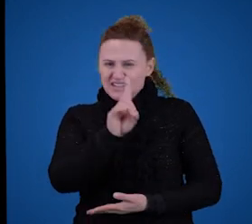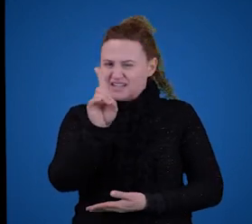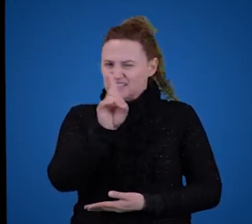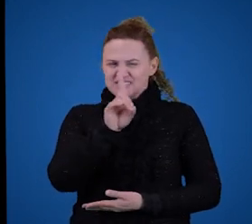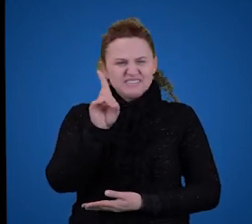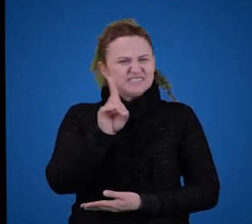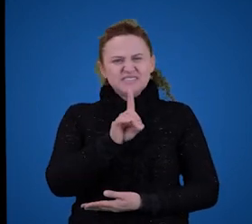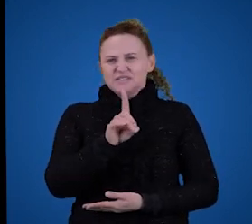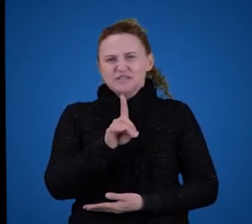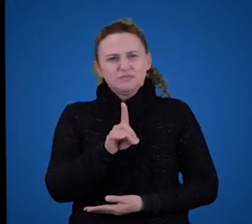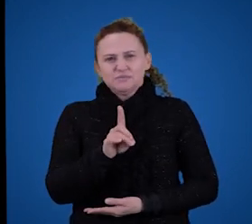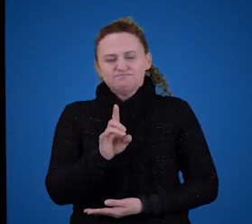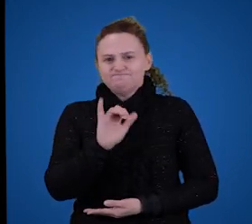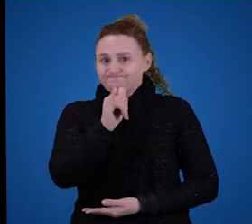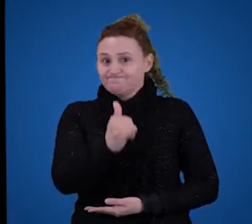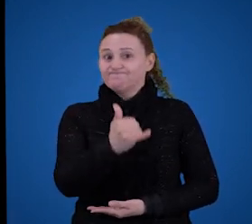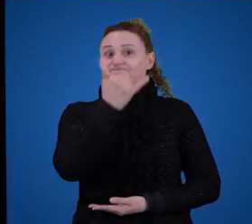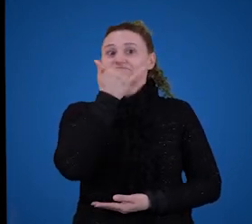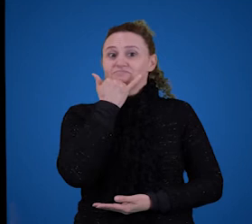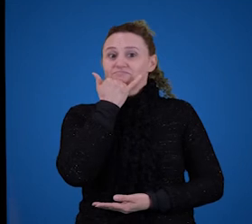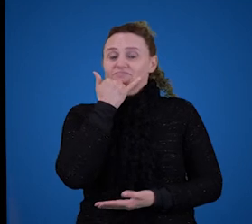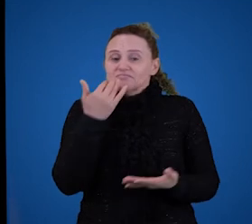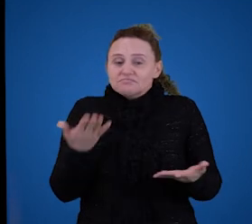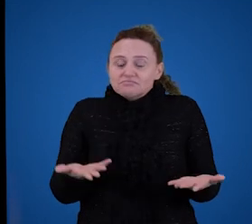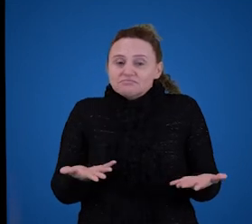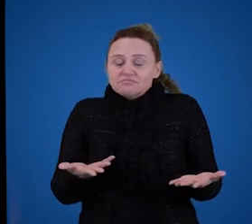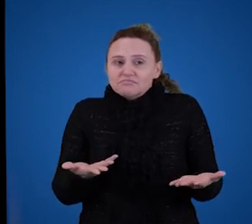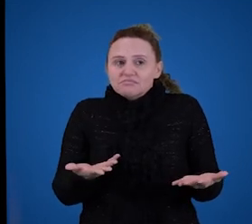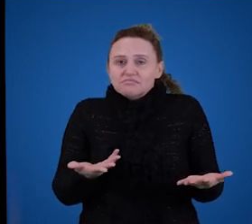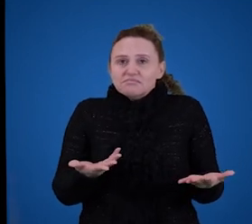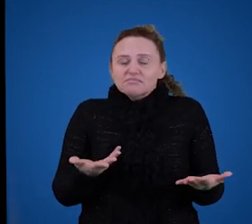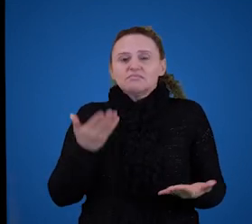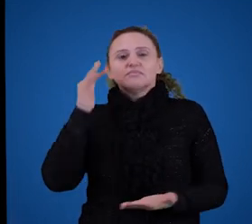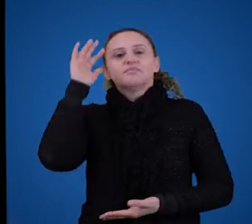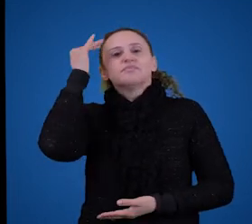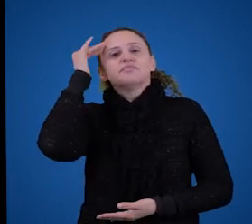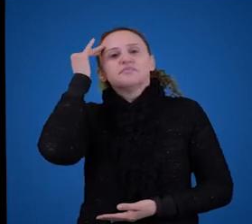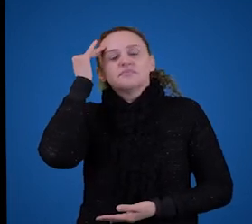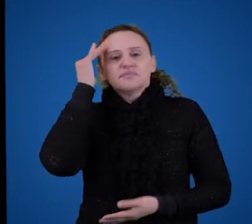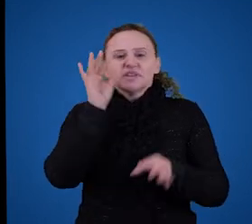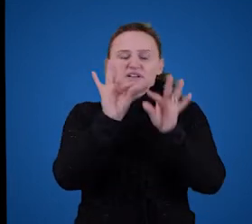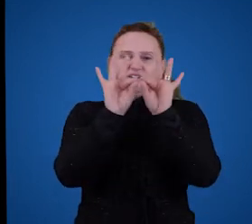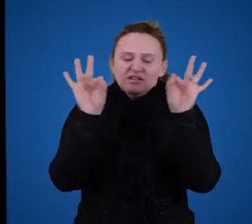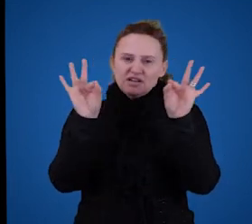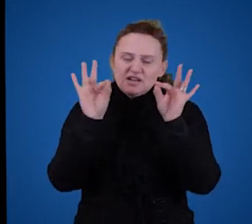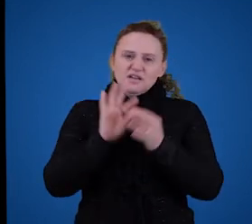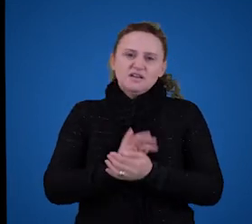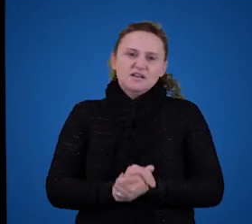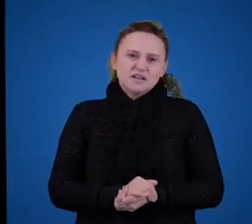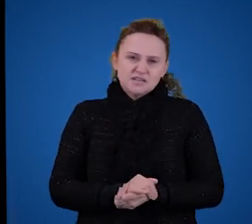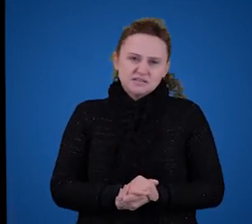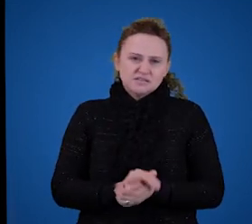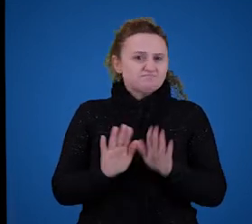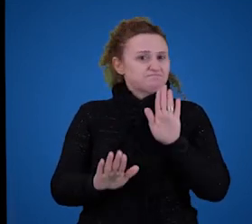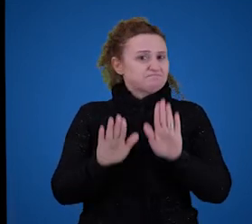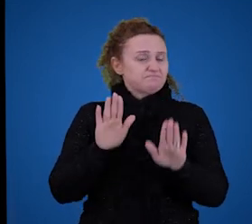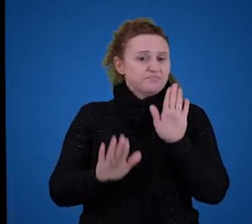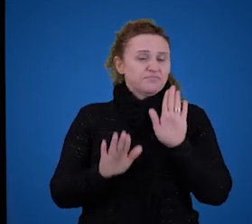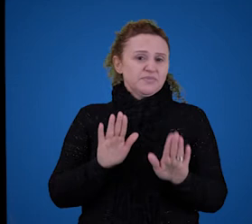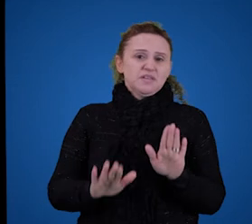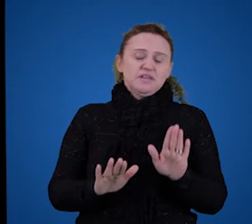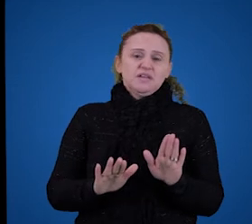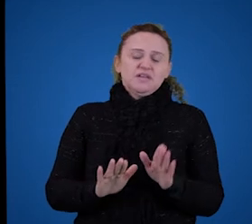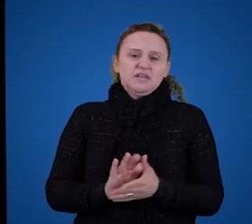tese. O fato aqui parece que nós compreendemos frases novas, né? Independentemente delas